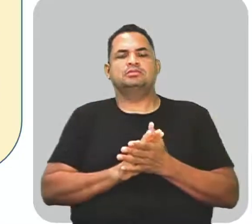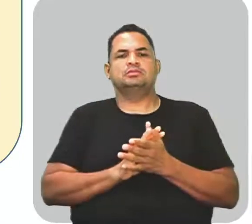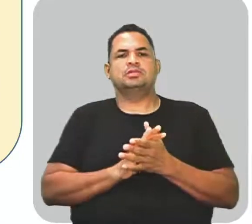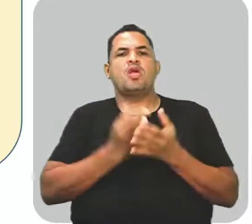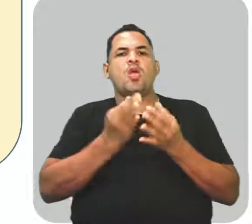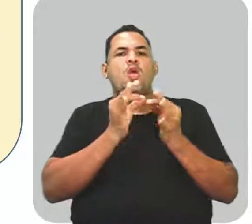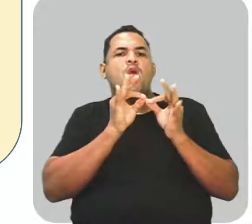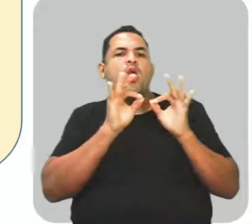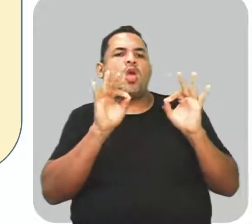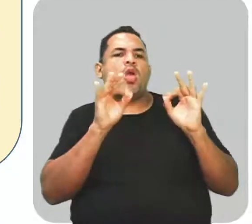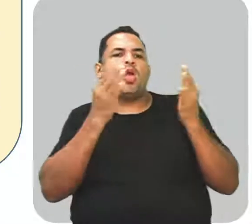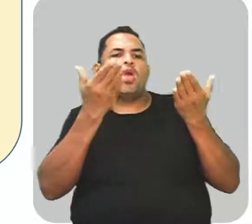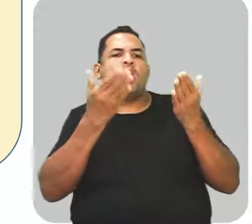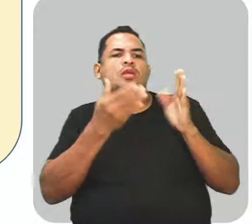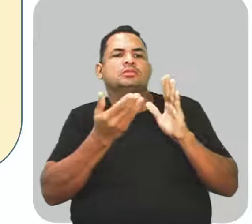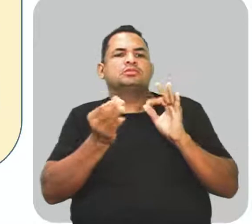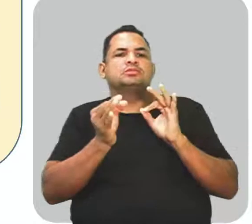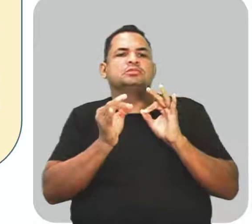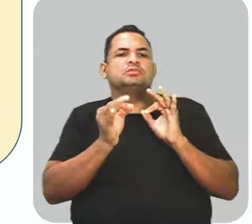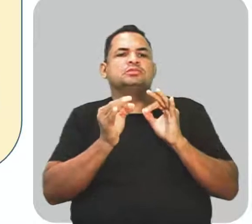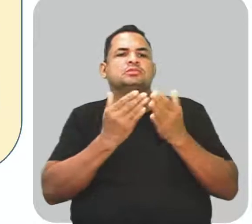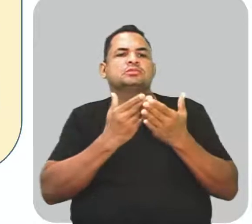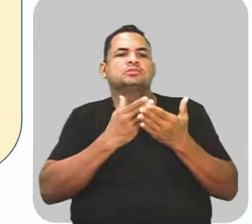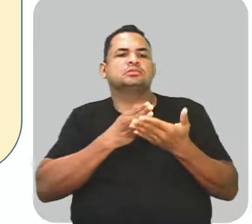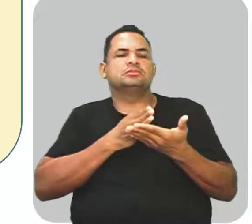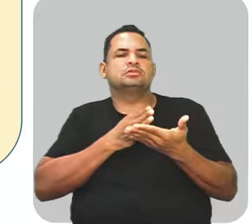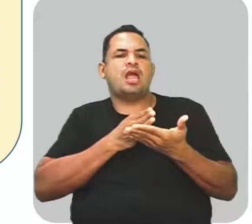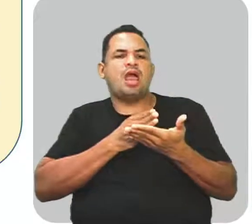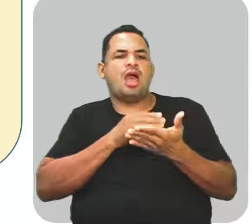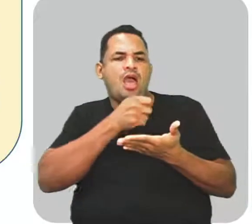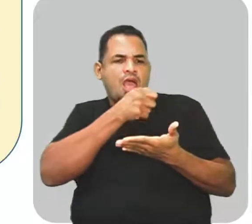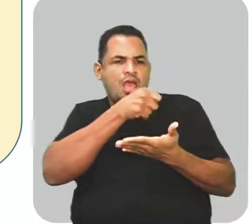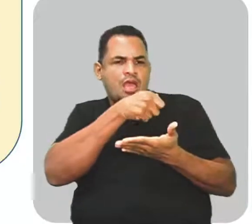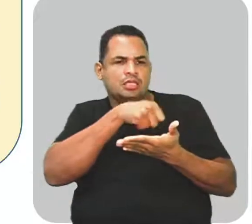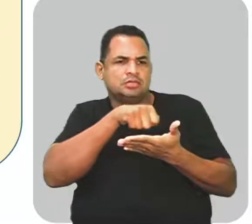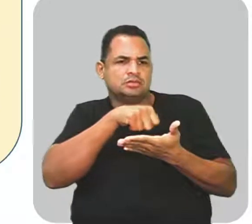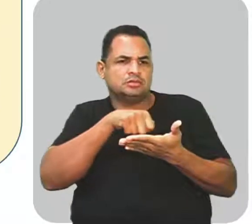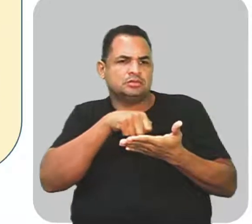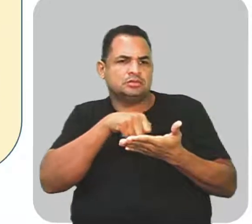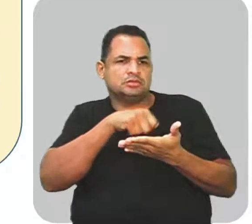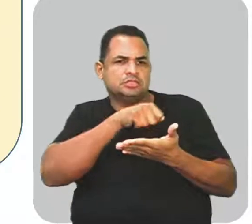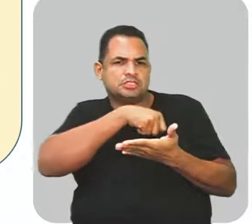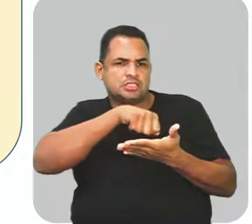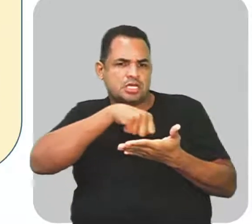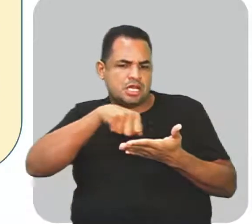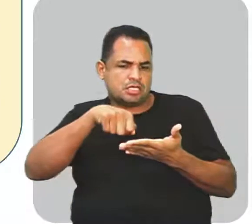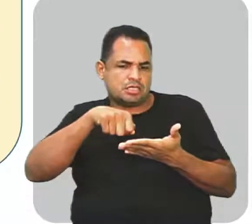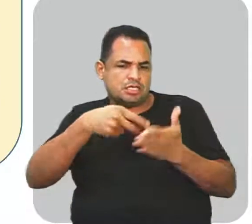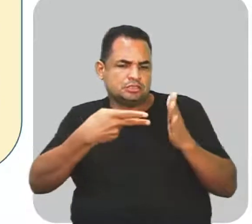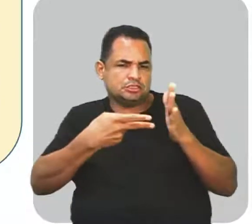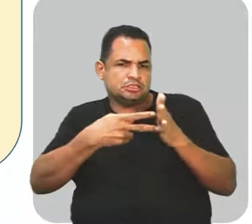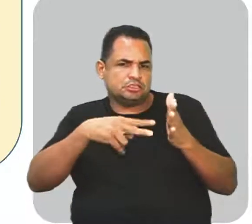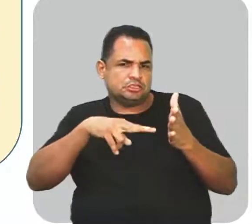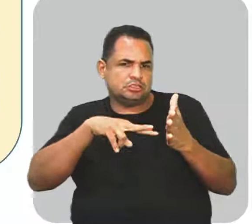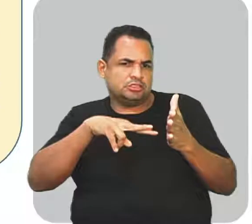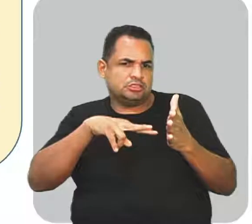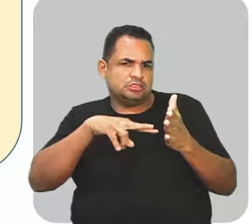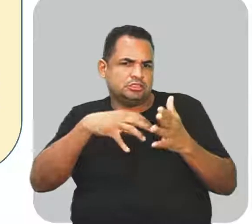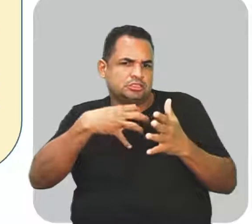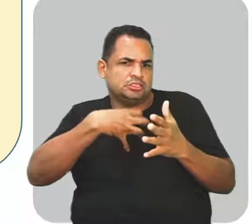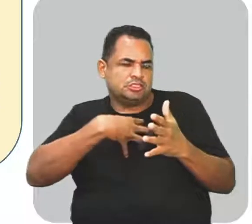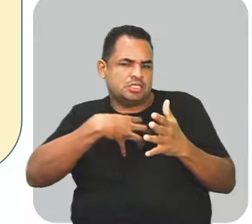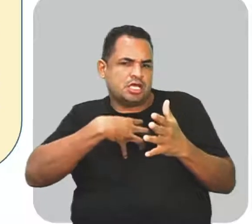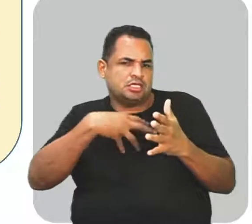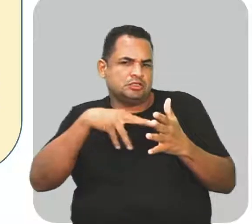construção, ela vem como desvios ortográficos, né, como desvios semânticos e desvios